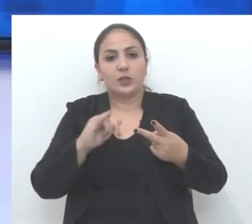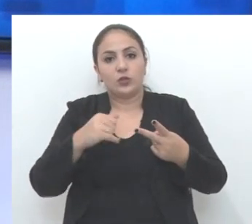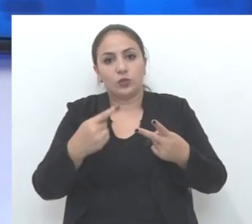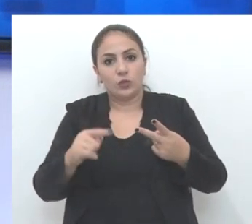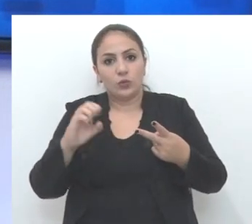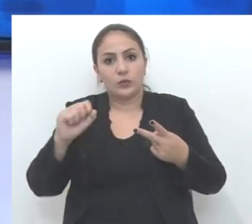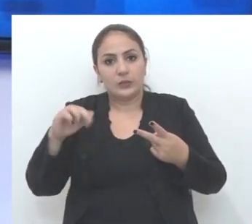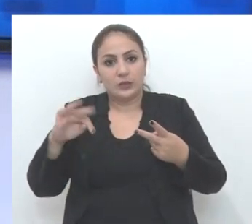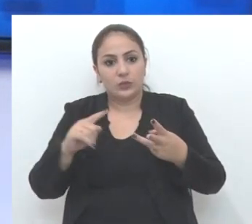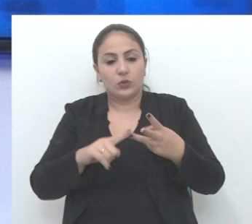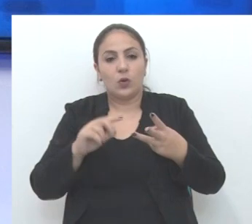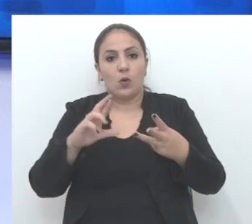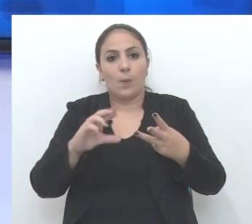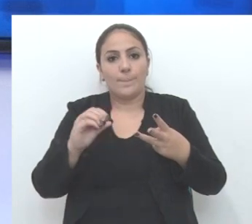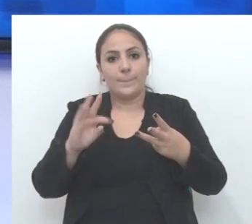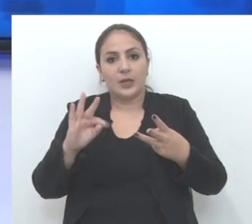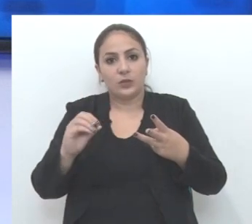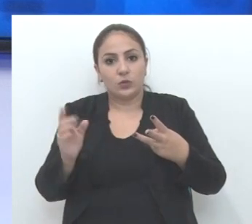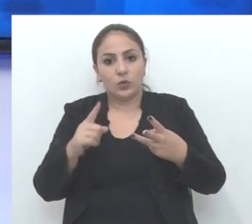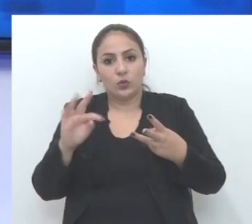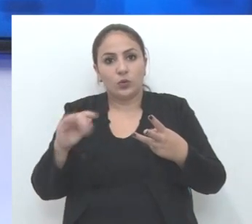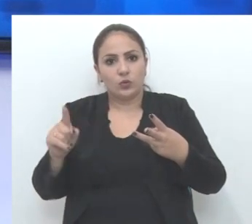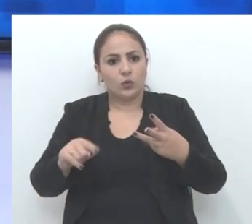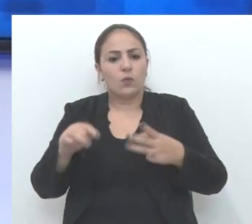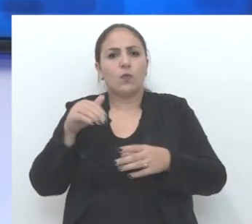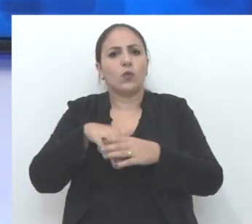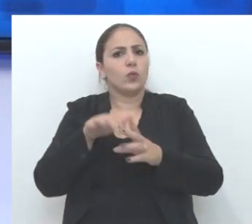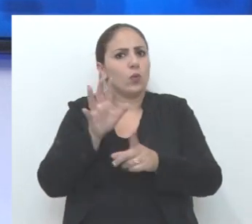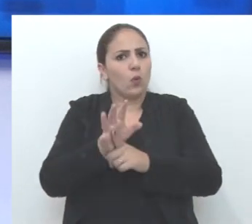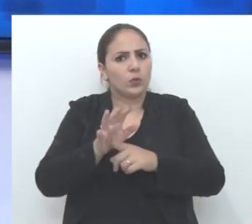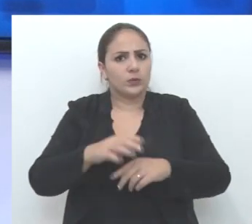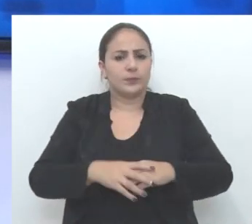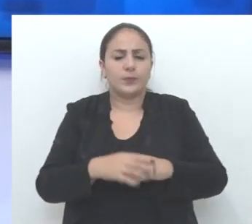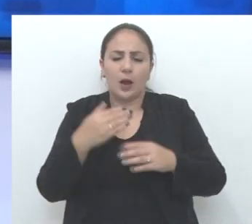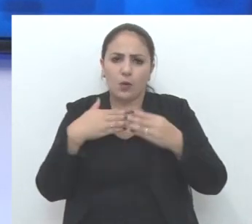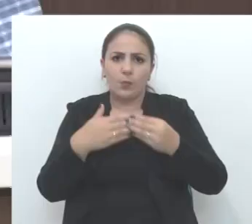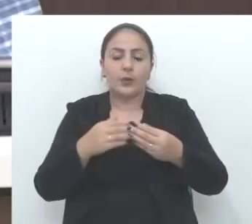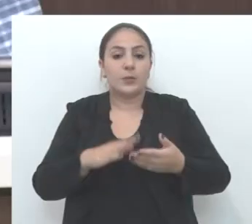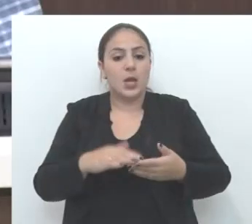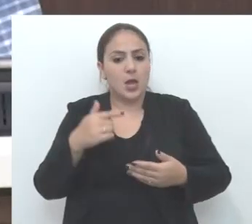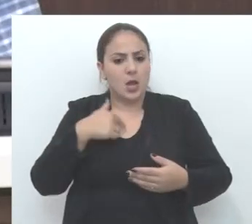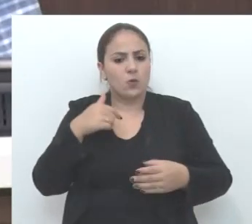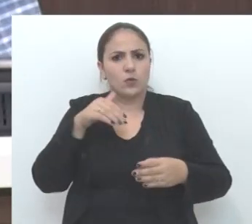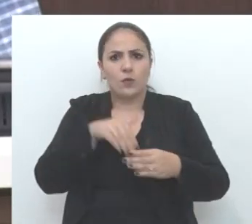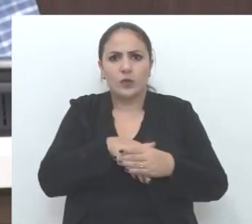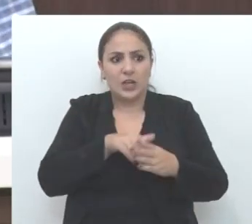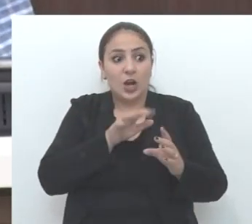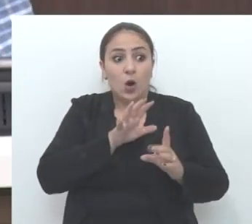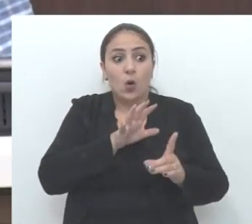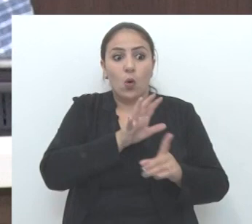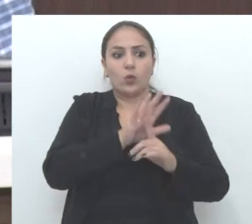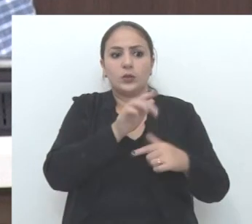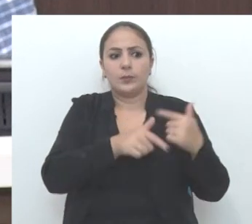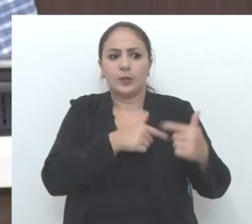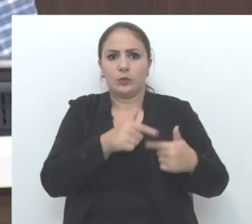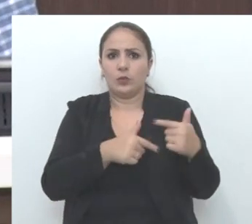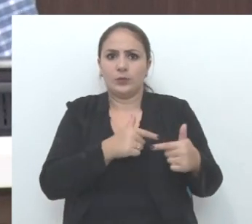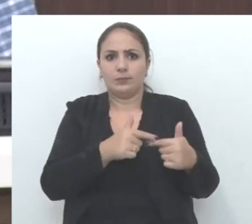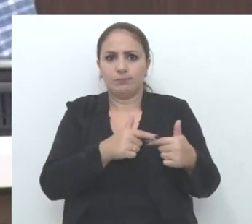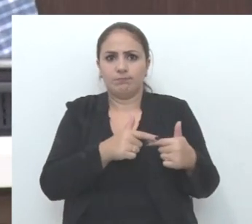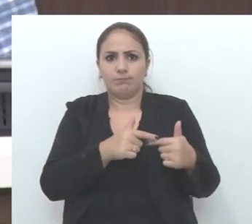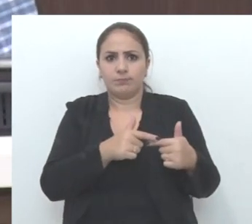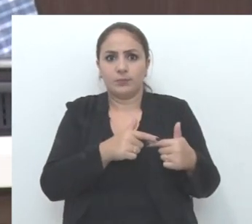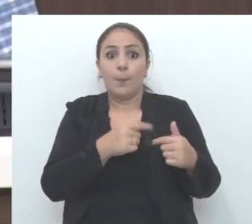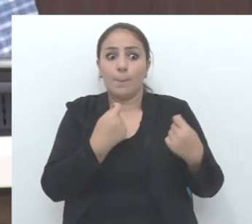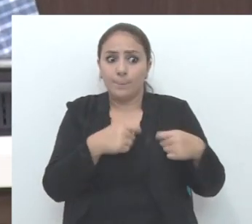e Roberto Gabriel Tozon votaram contra. Acompanhe a repercussão. Não votei contra os servidores, que,